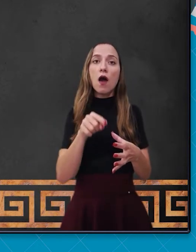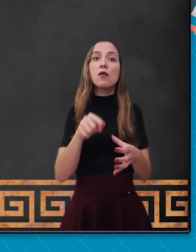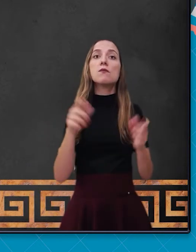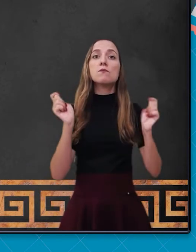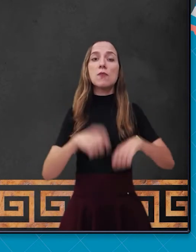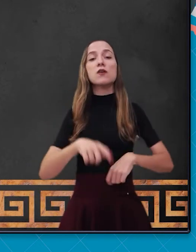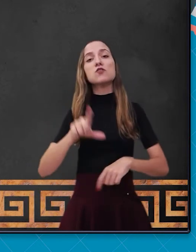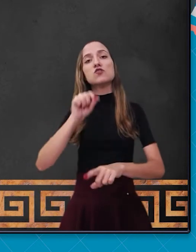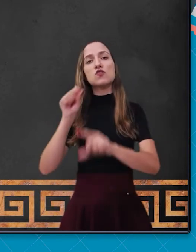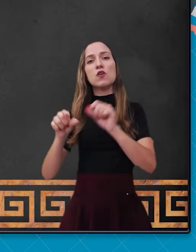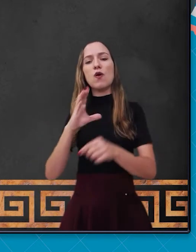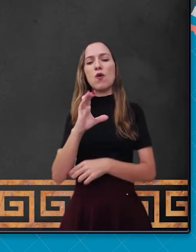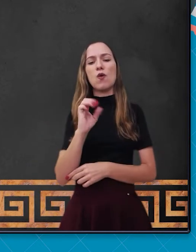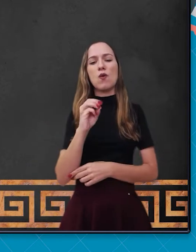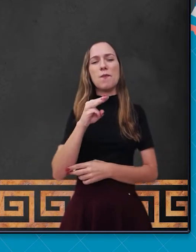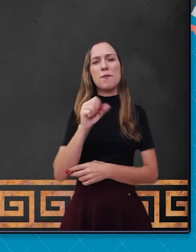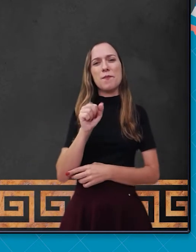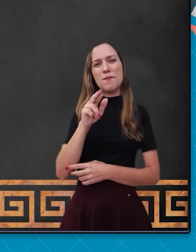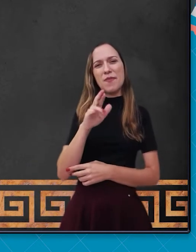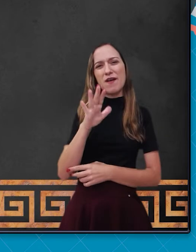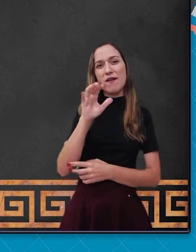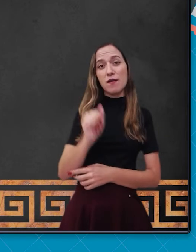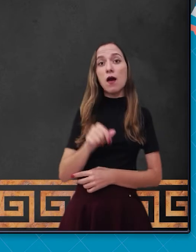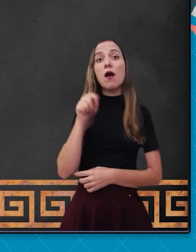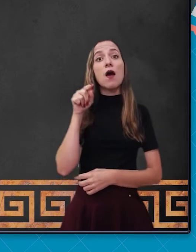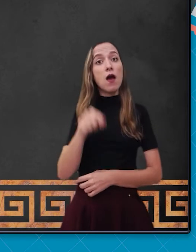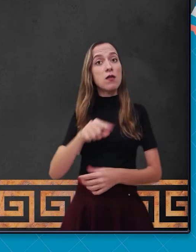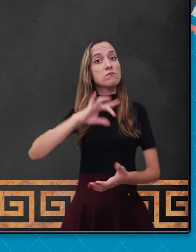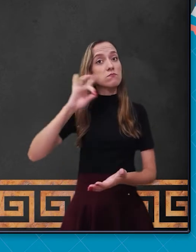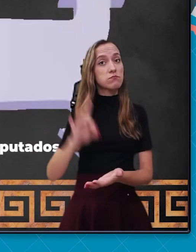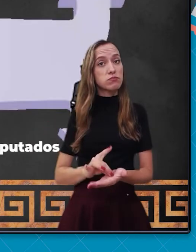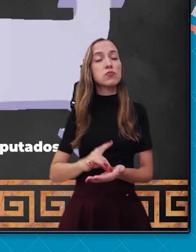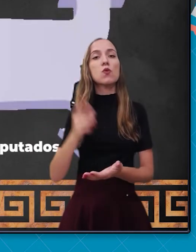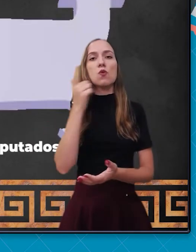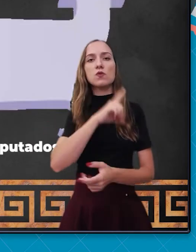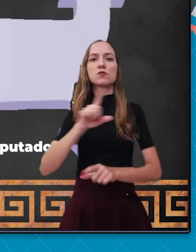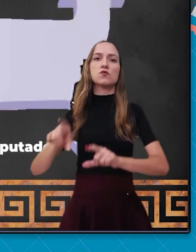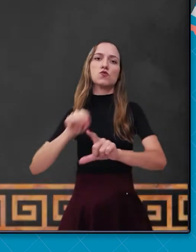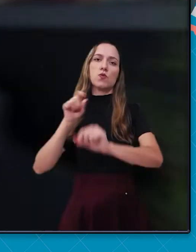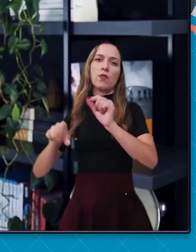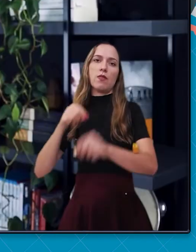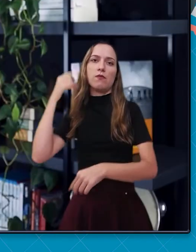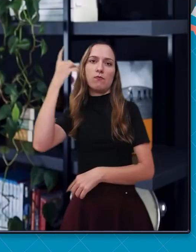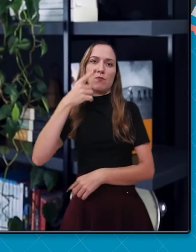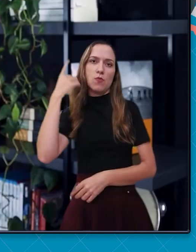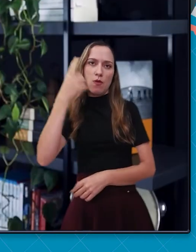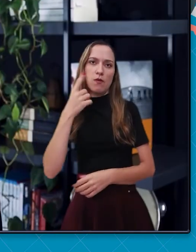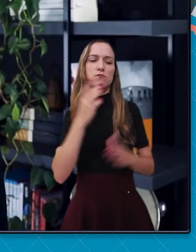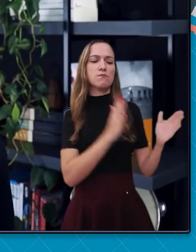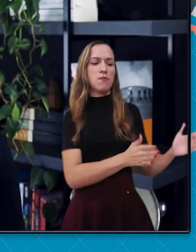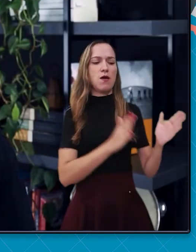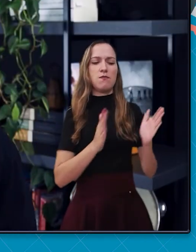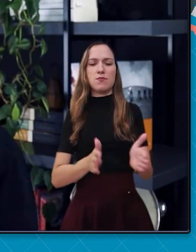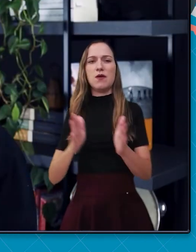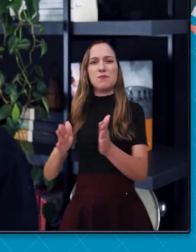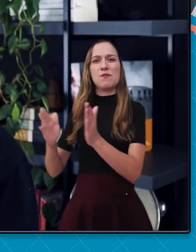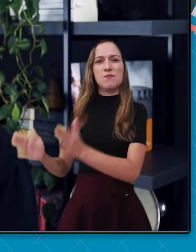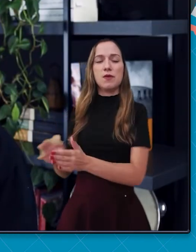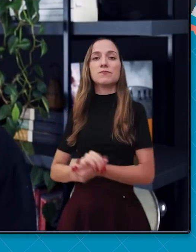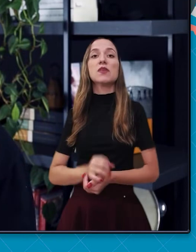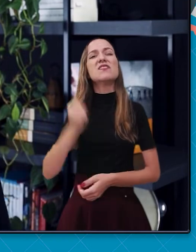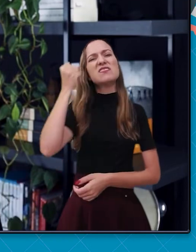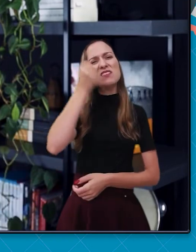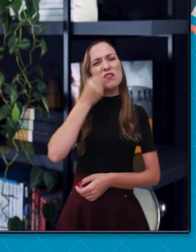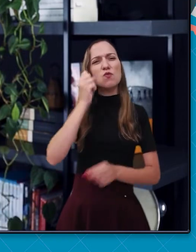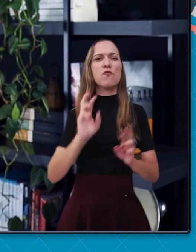eleitores da comarca, os quais, finalmente, elegiam os deputados. A escolha dos senadores era um pouco